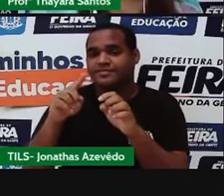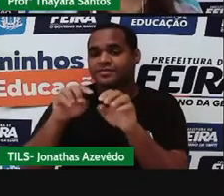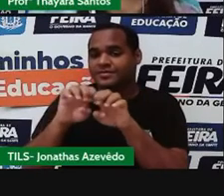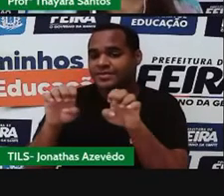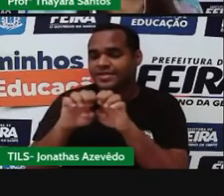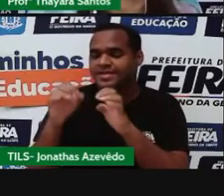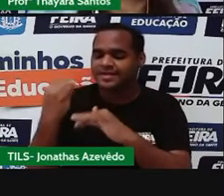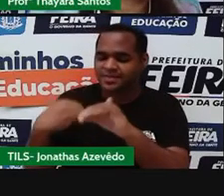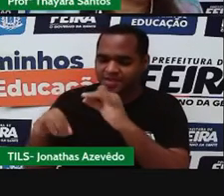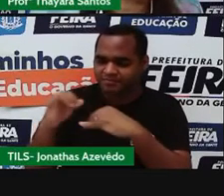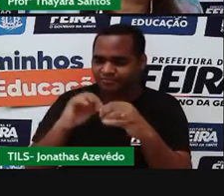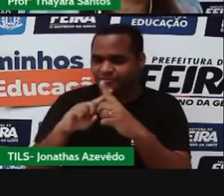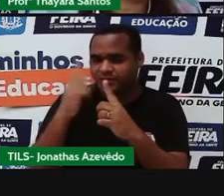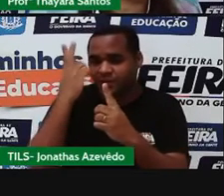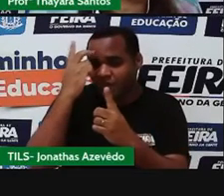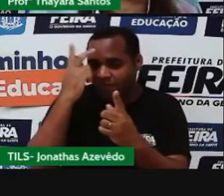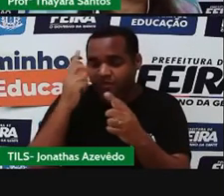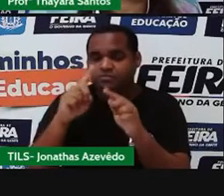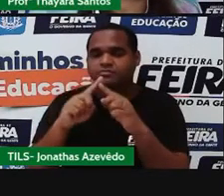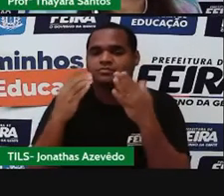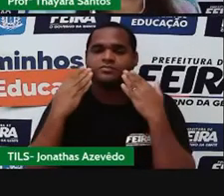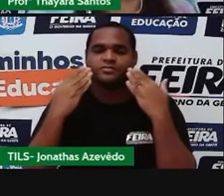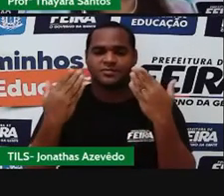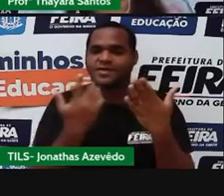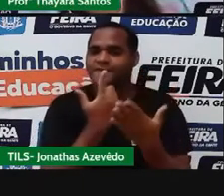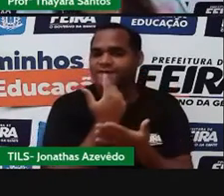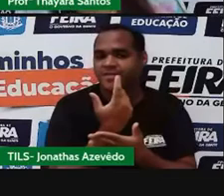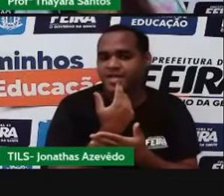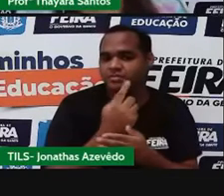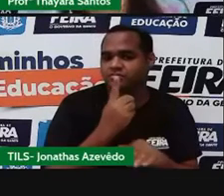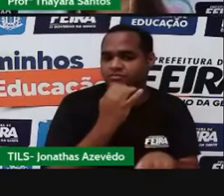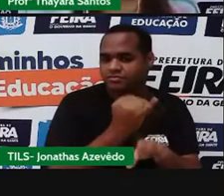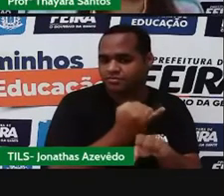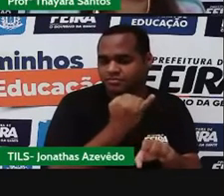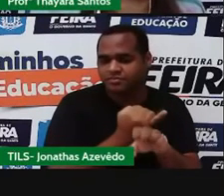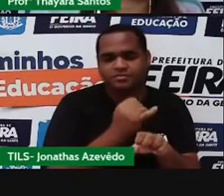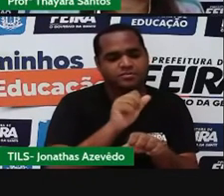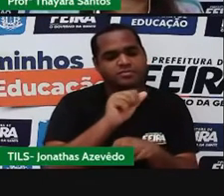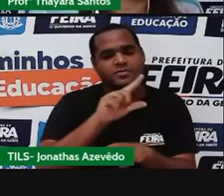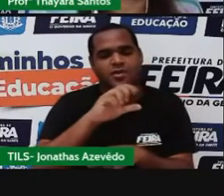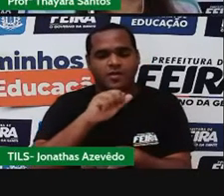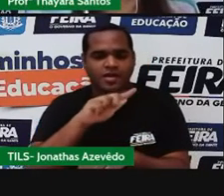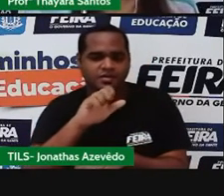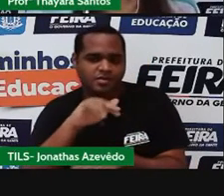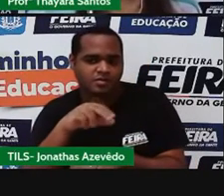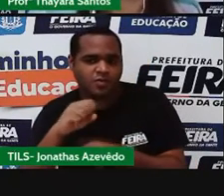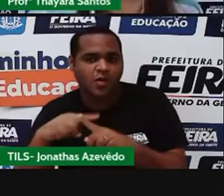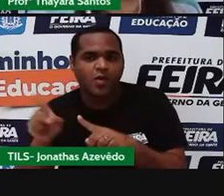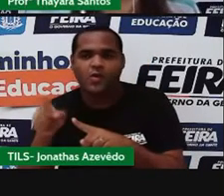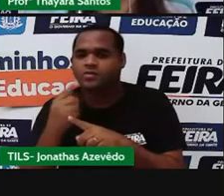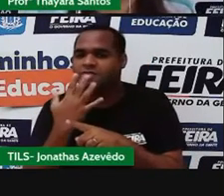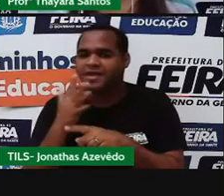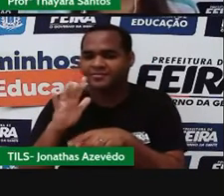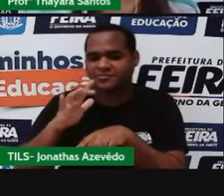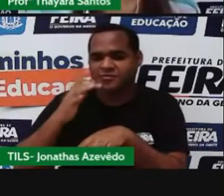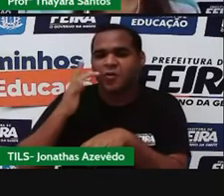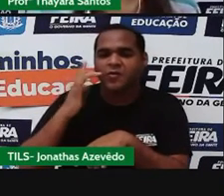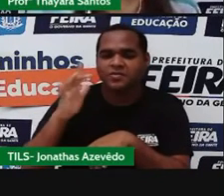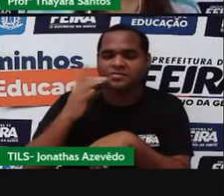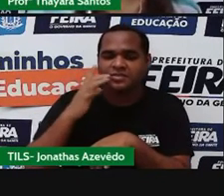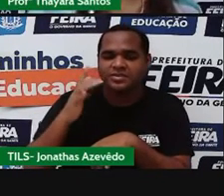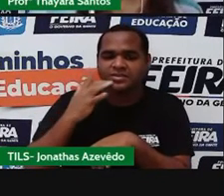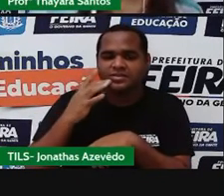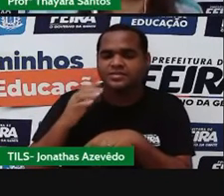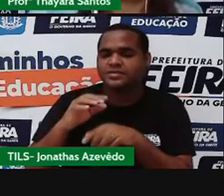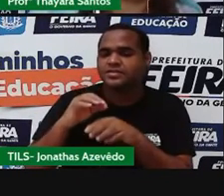comuns. Então, quem está representado aqui em vermelho são os metais alcalinos. Quem está nessa coloração aqui meio dourada são os